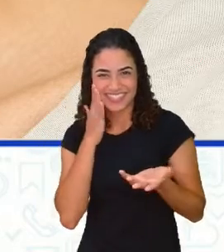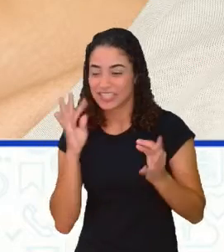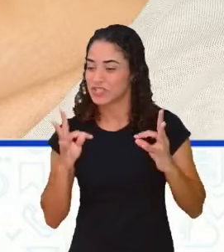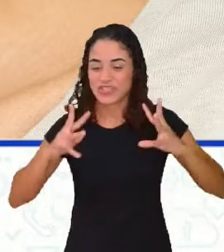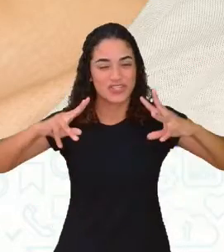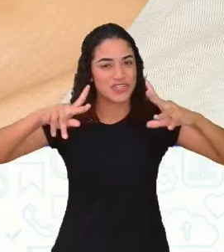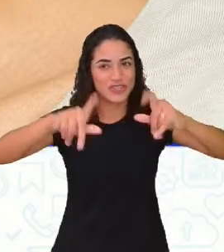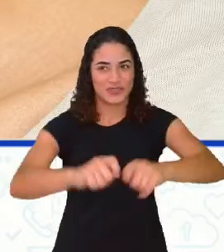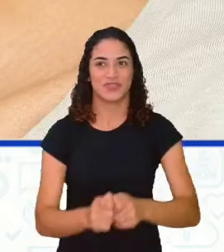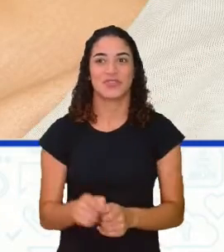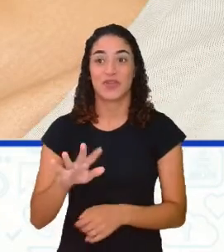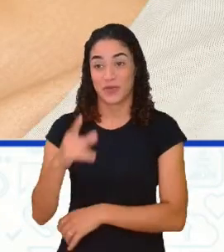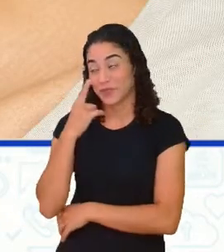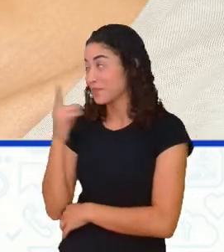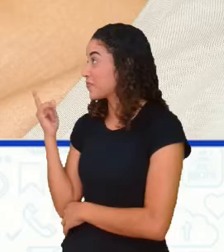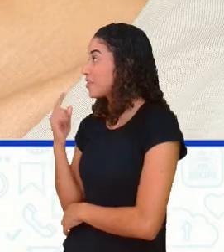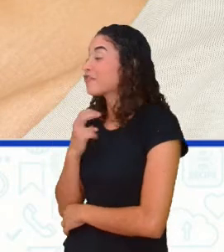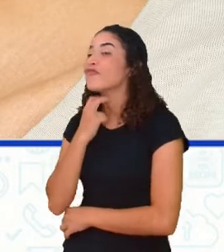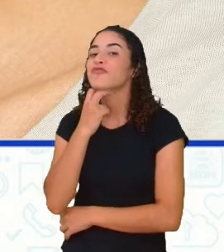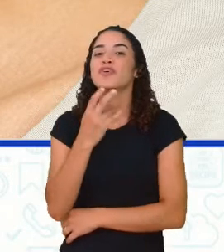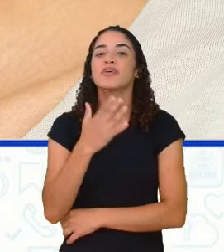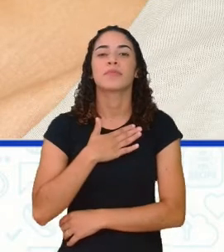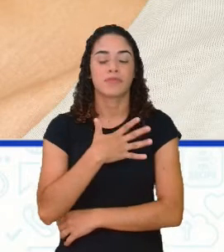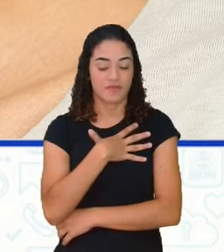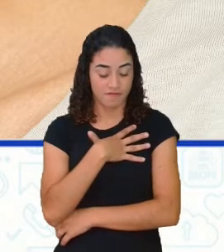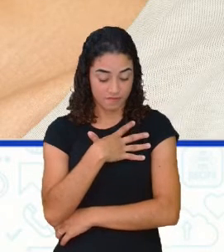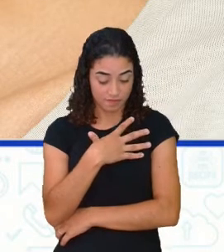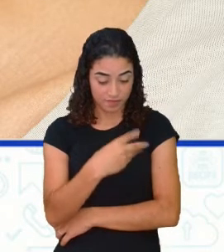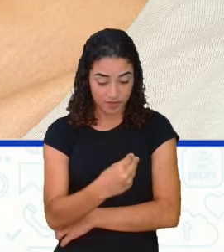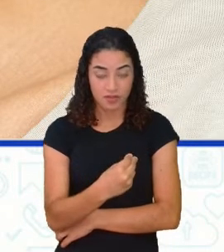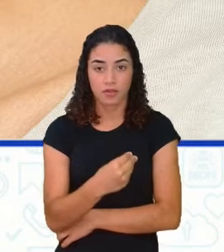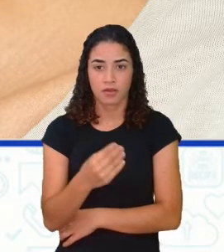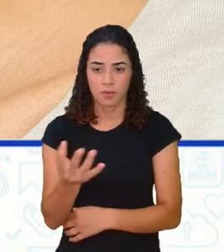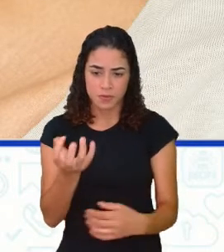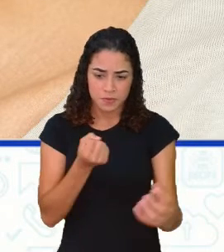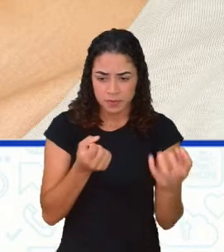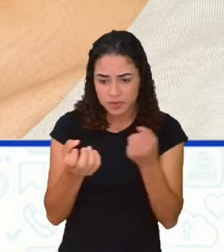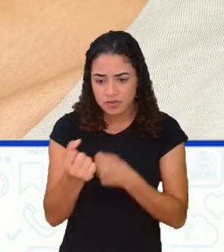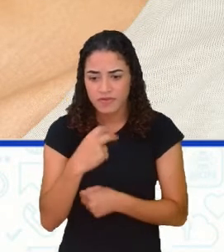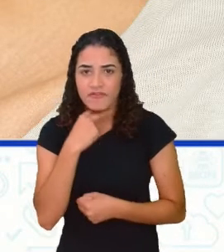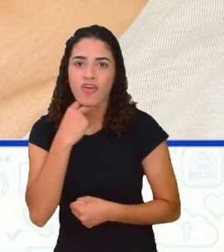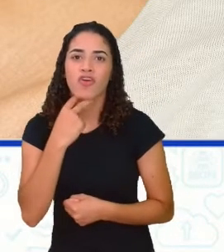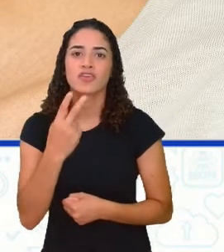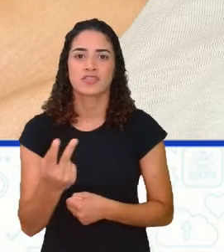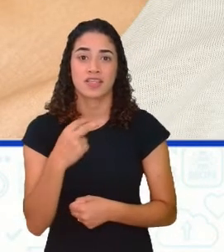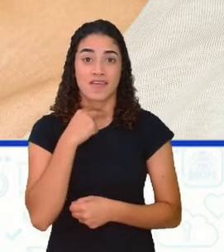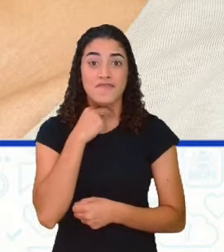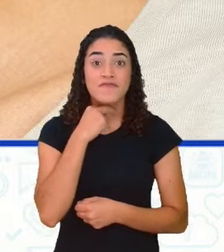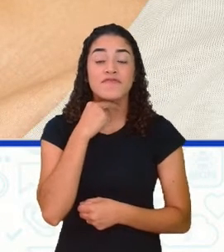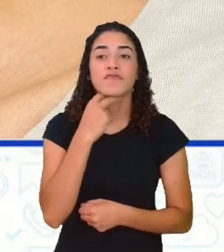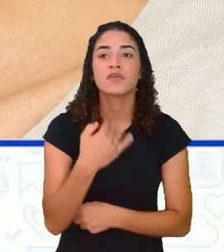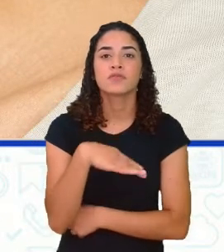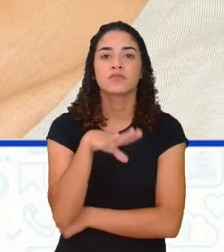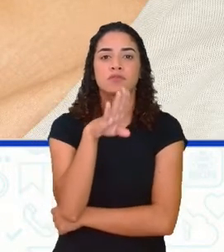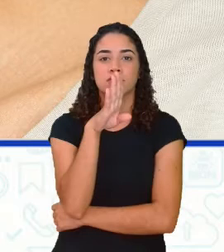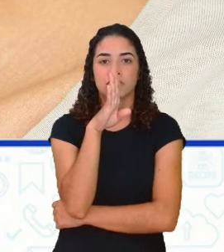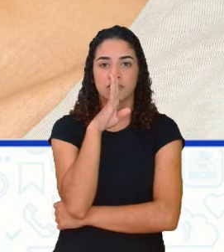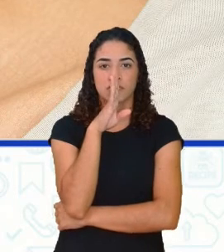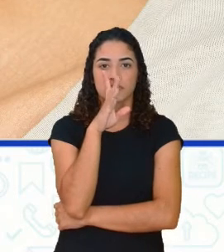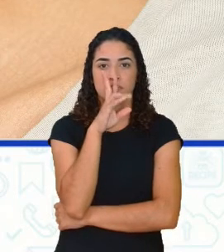A voz da minha filha recolhe todas as vozes, recolhe em si as vozes mudas,